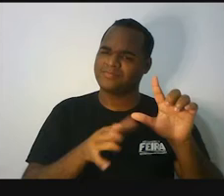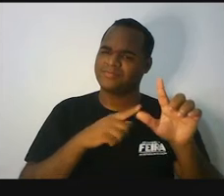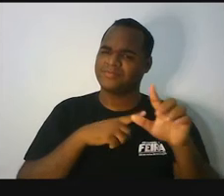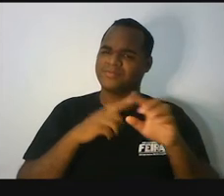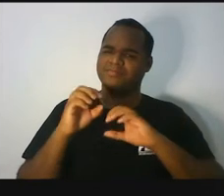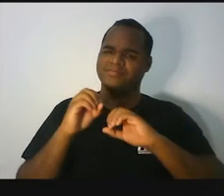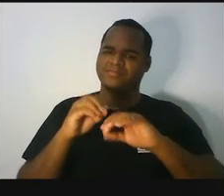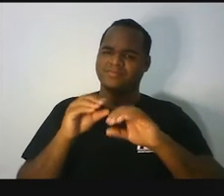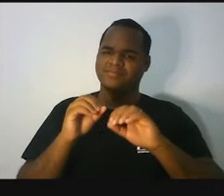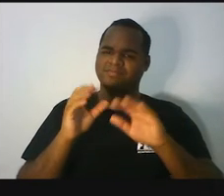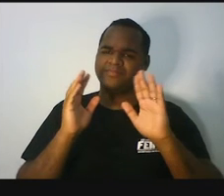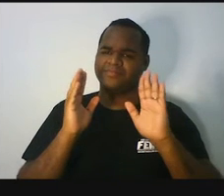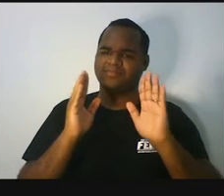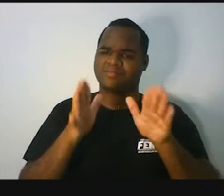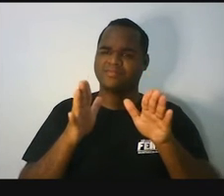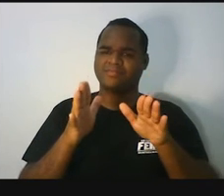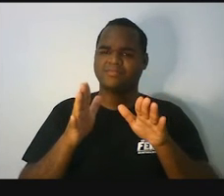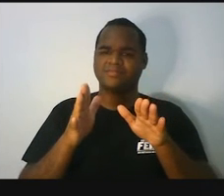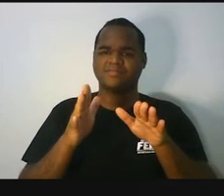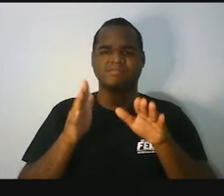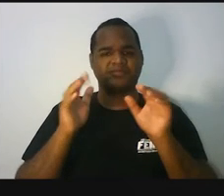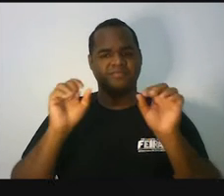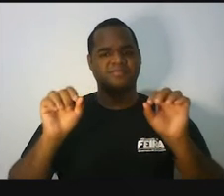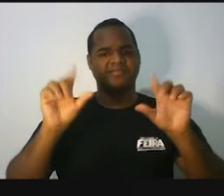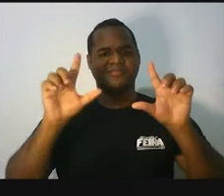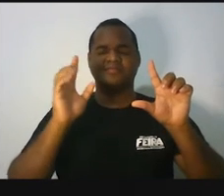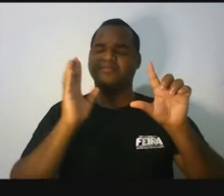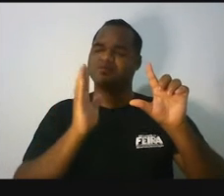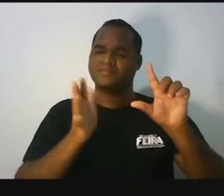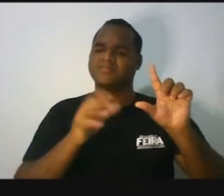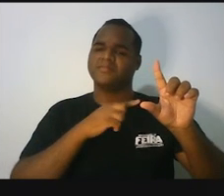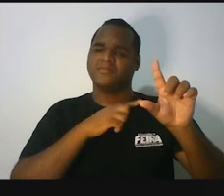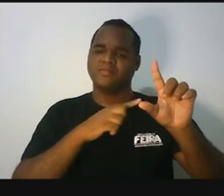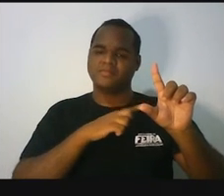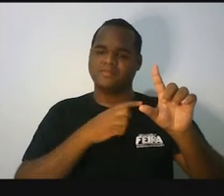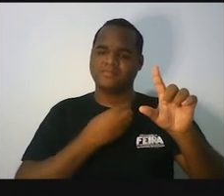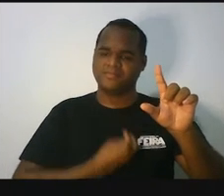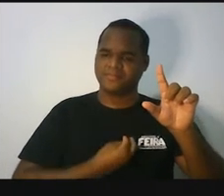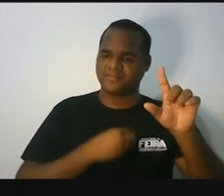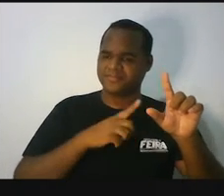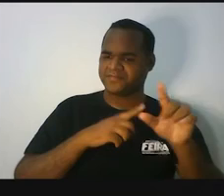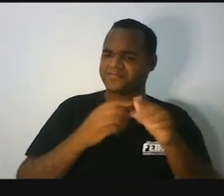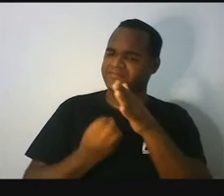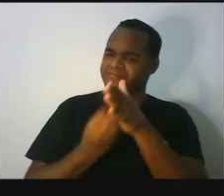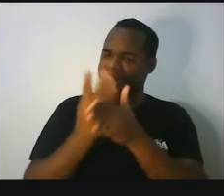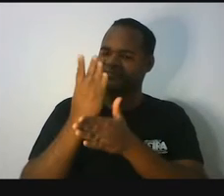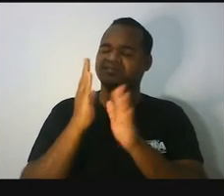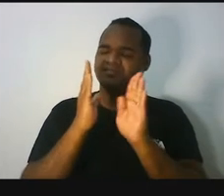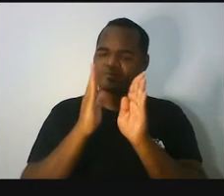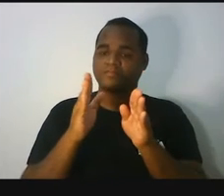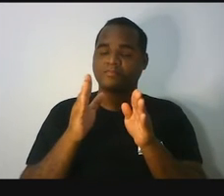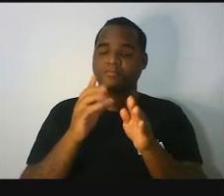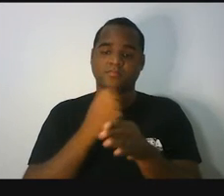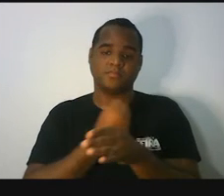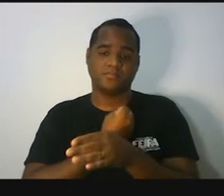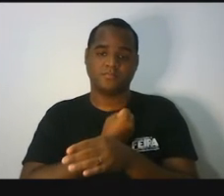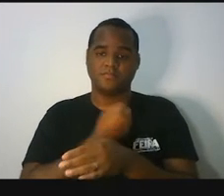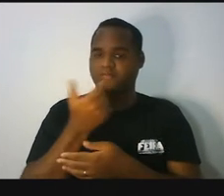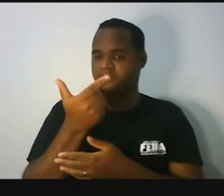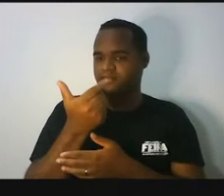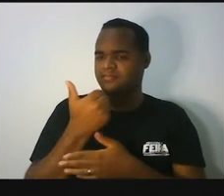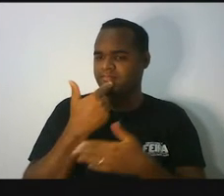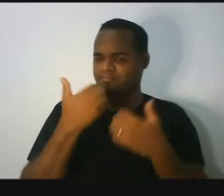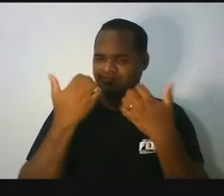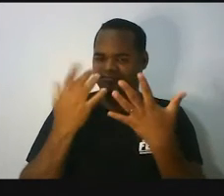vi isso, né, isso que está na tela aí, essa situação, já apareceu na aula de número 12, é